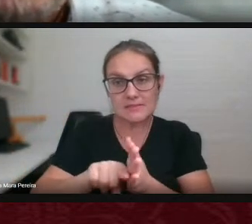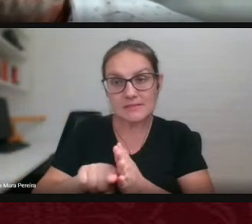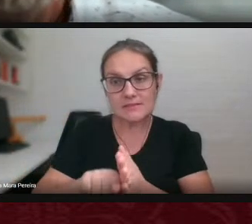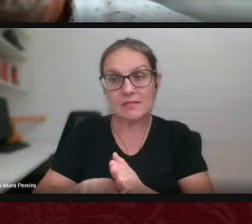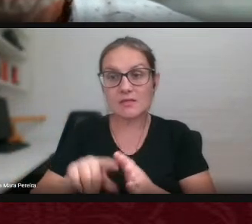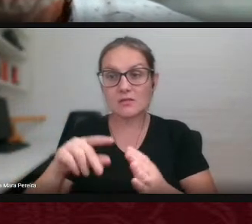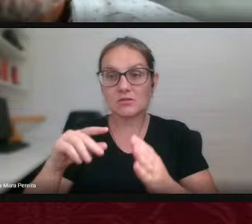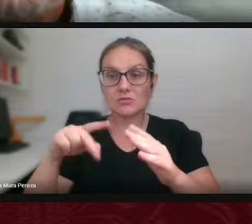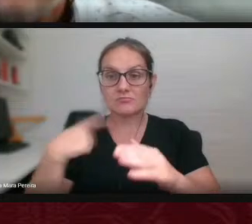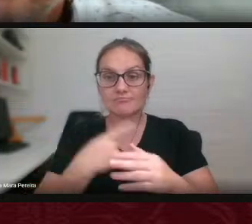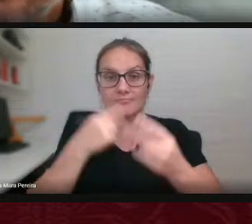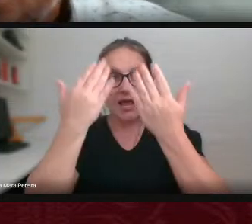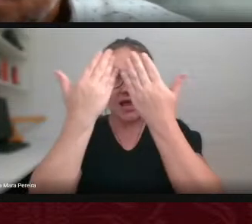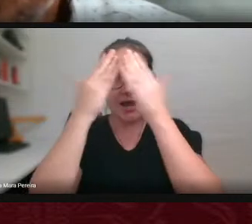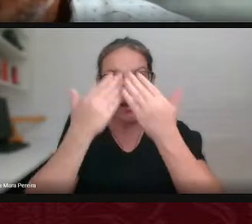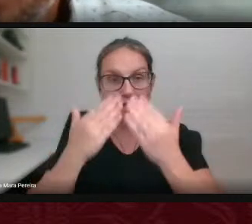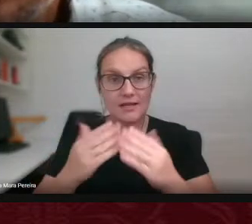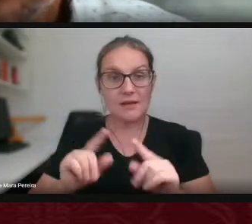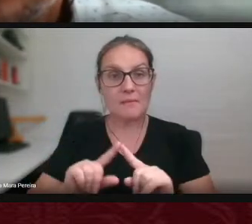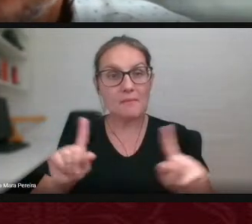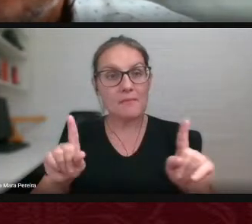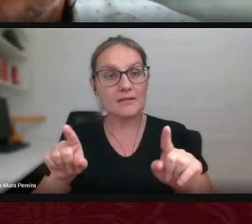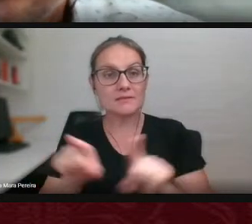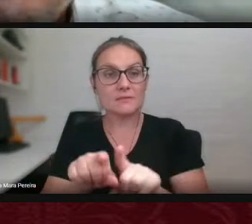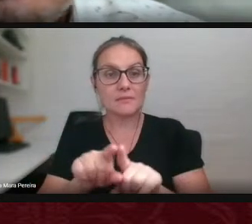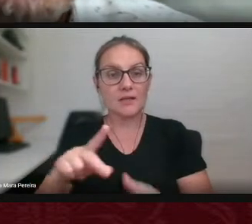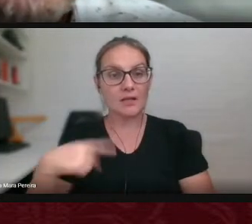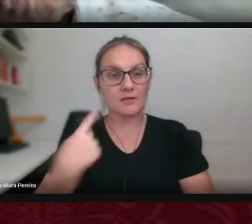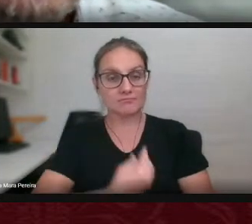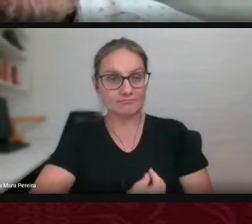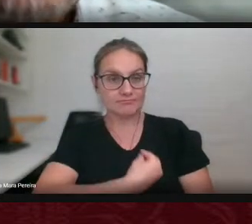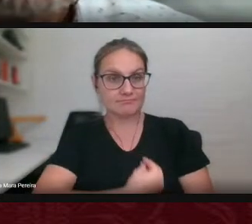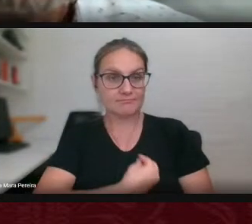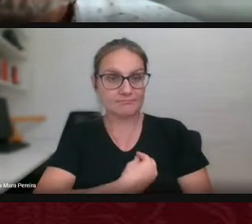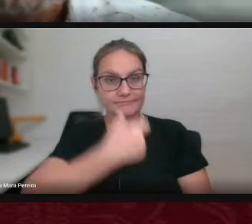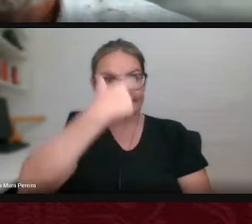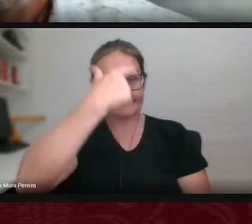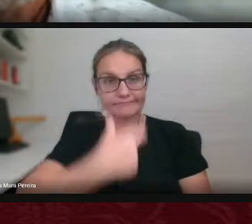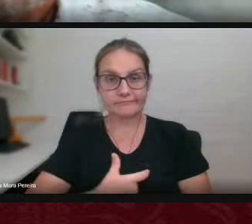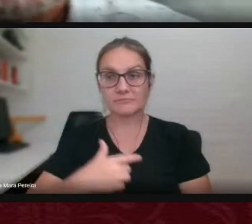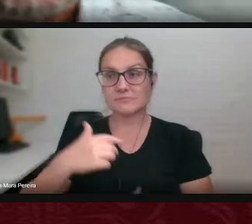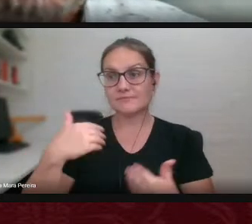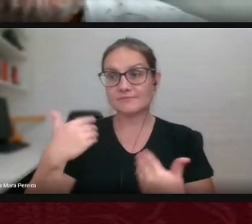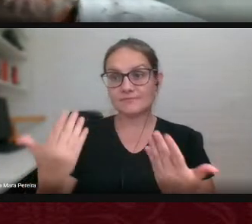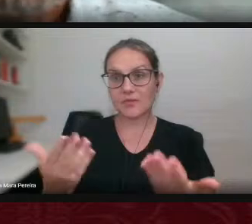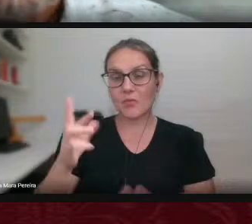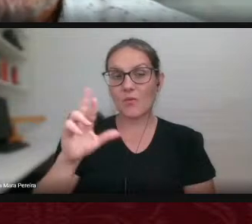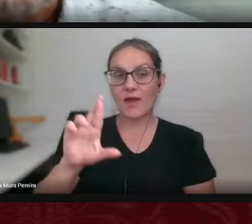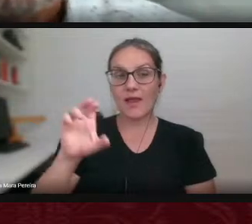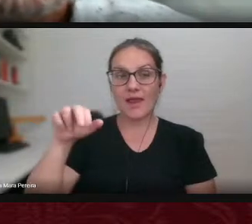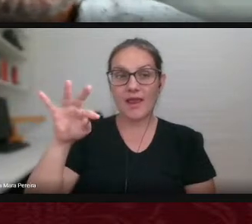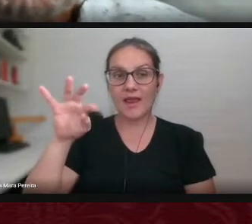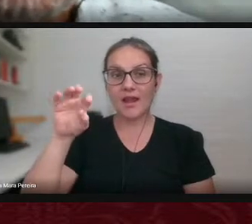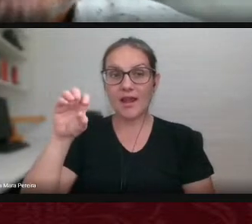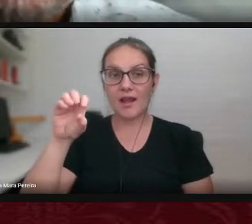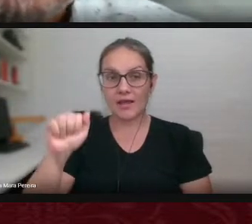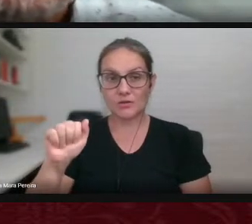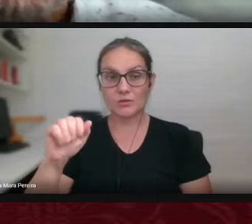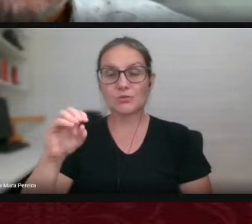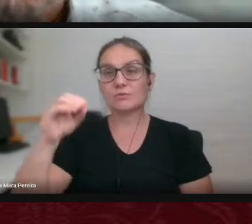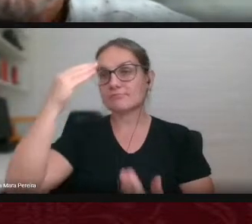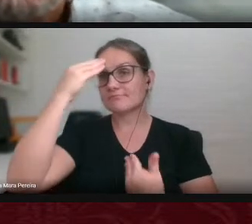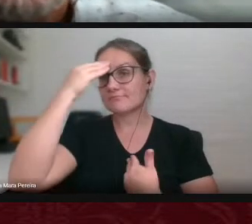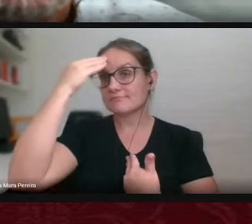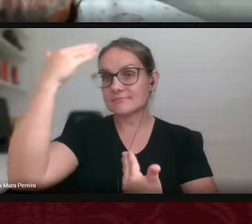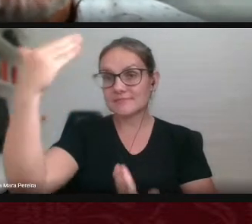nossas análises mas também da nossa existência então Renato muito obrigado você sabe